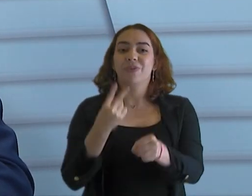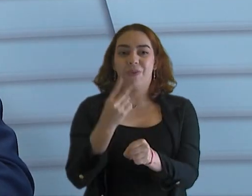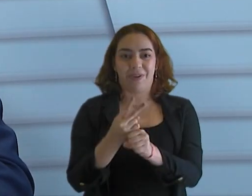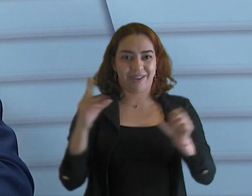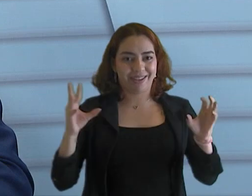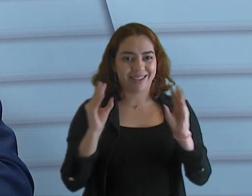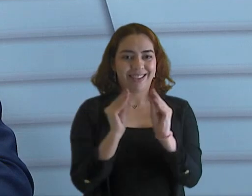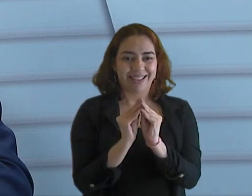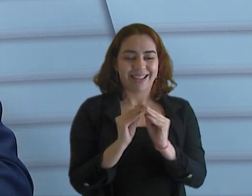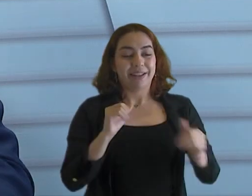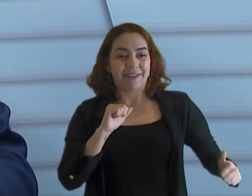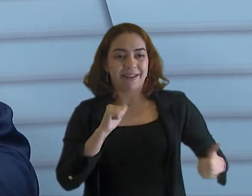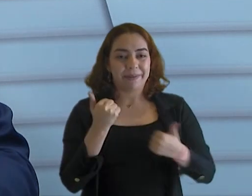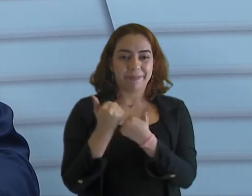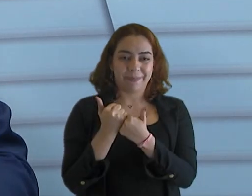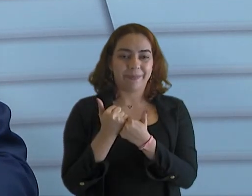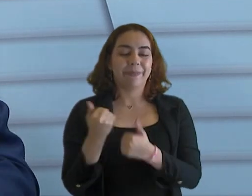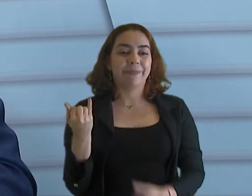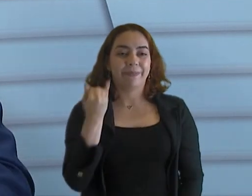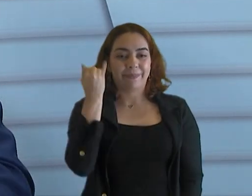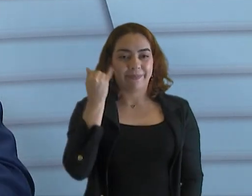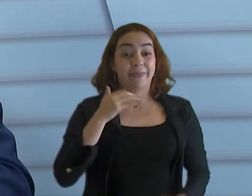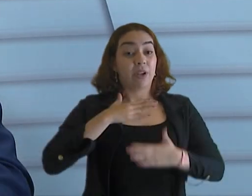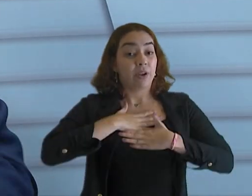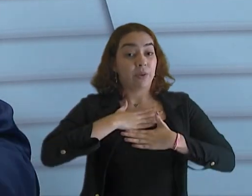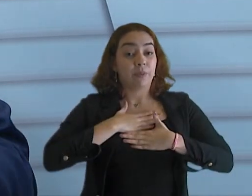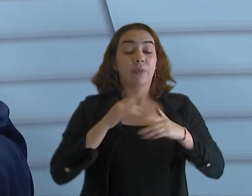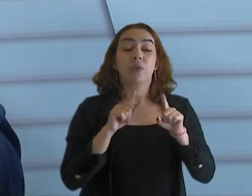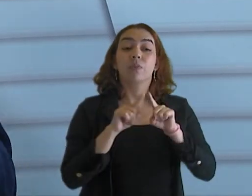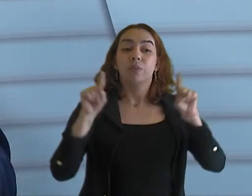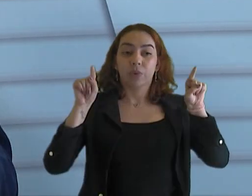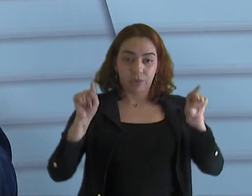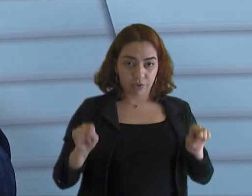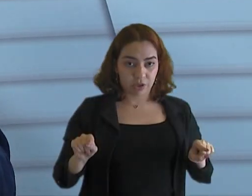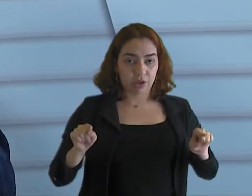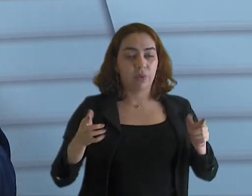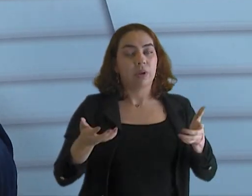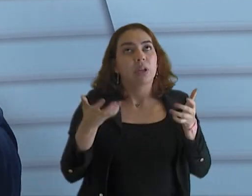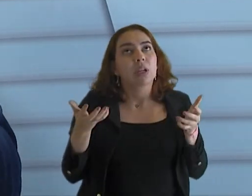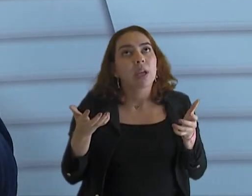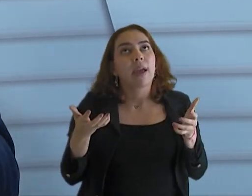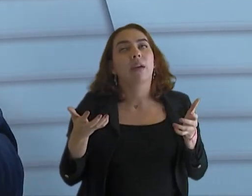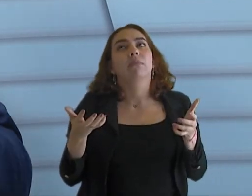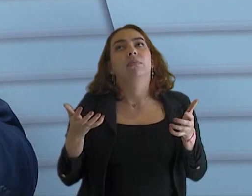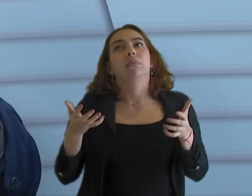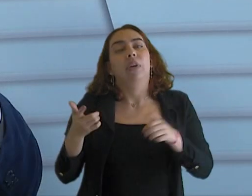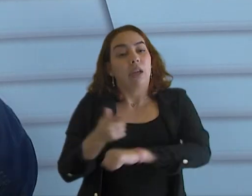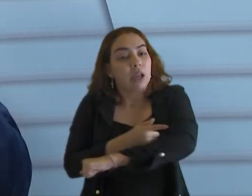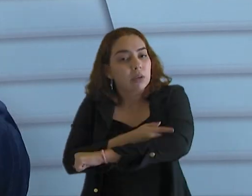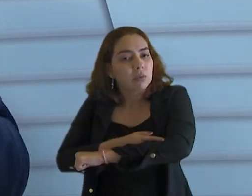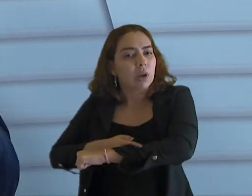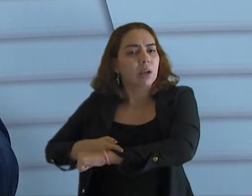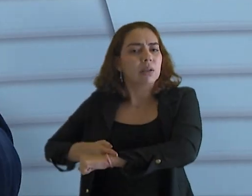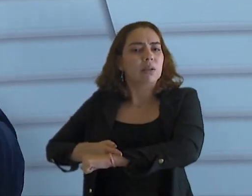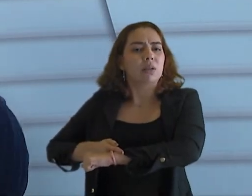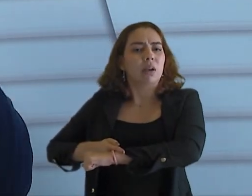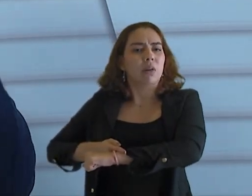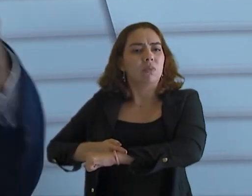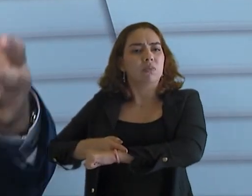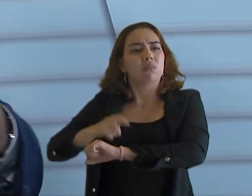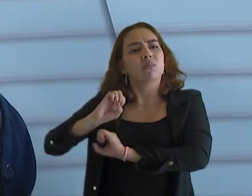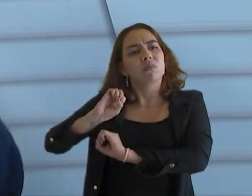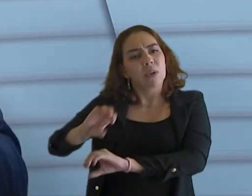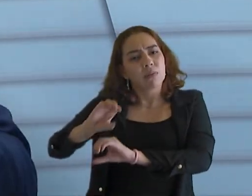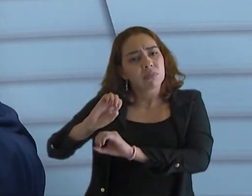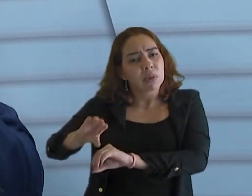missão, porque é importante. E eu também tenho um projeto até de levar não só isso, não só a educação, mas levar uma sessão, está